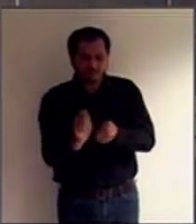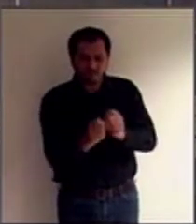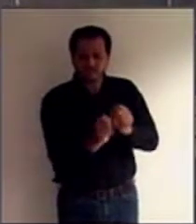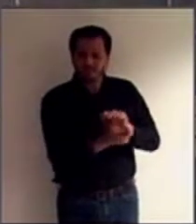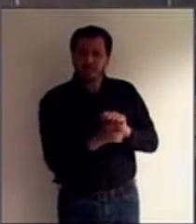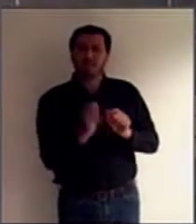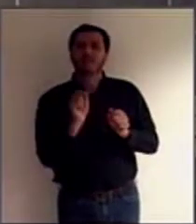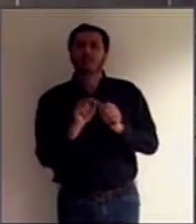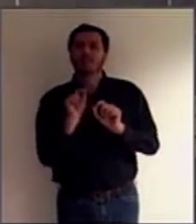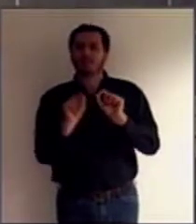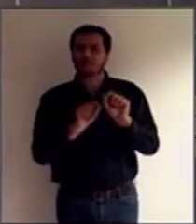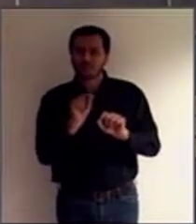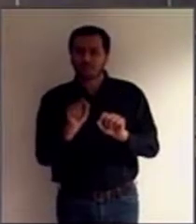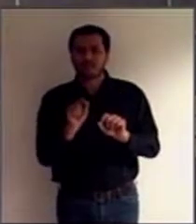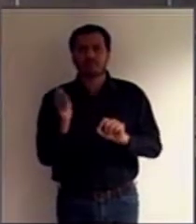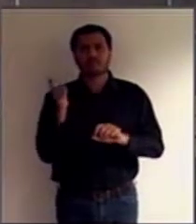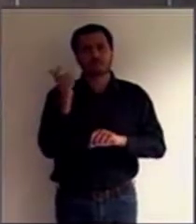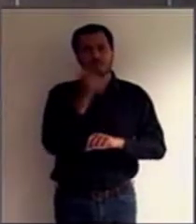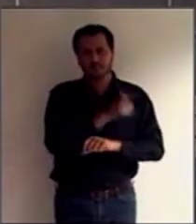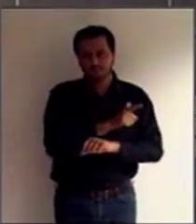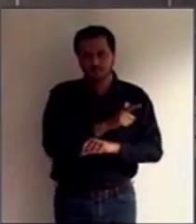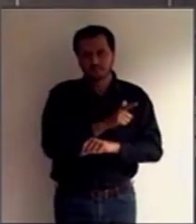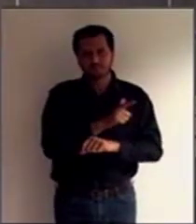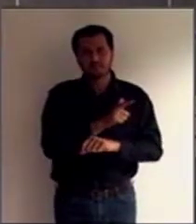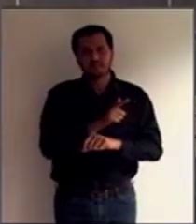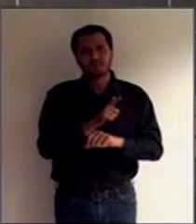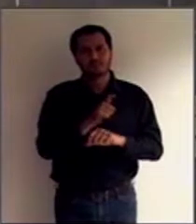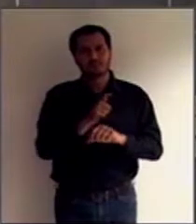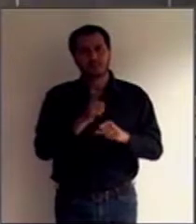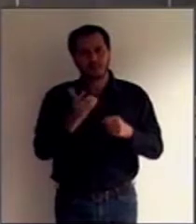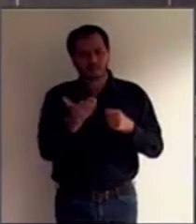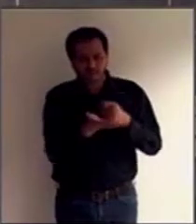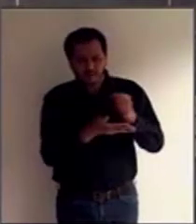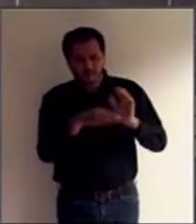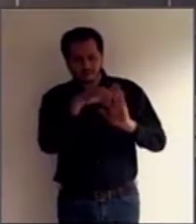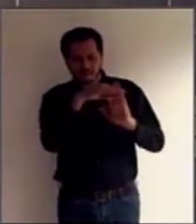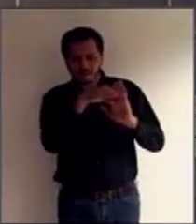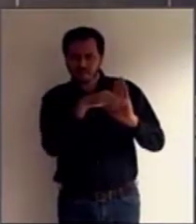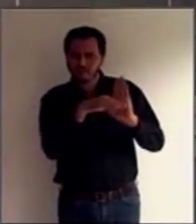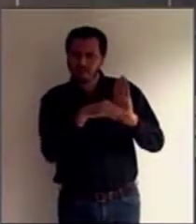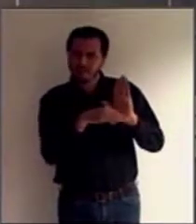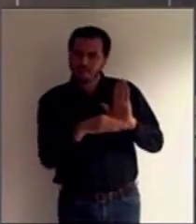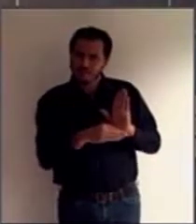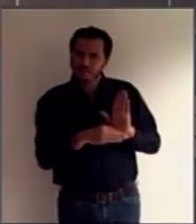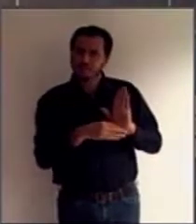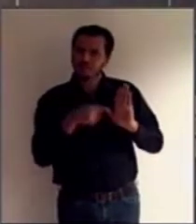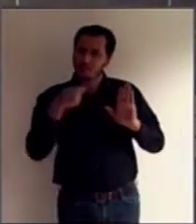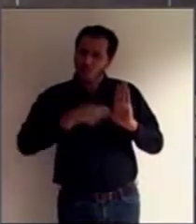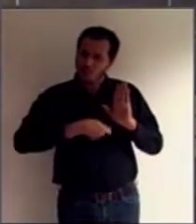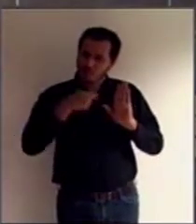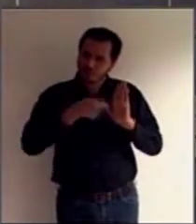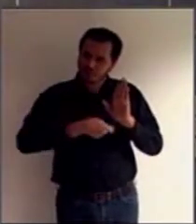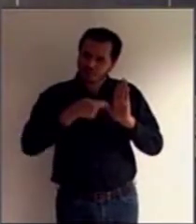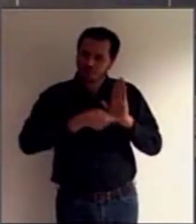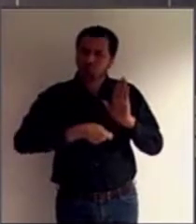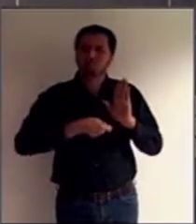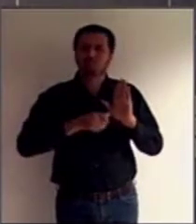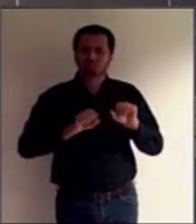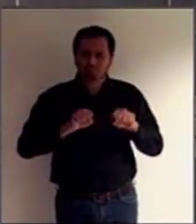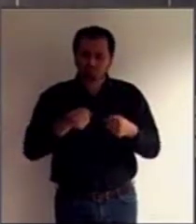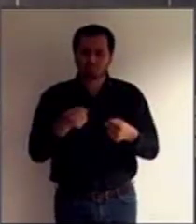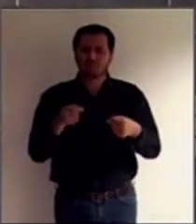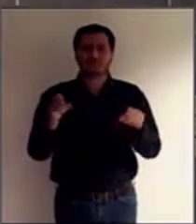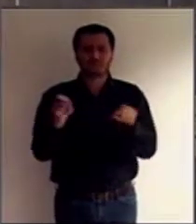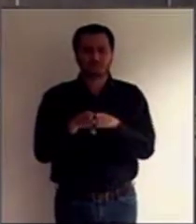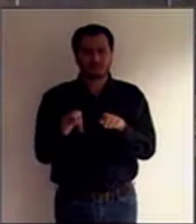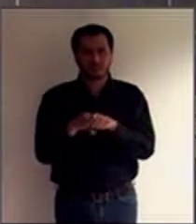consolidar todos esses fundamentos, esses princípios, essas obrigações e o próprio